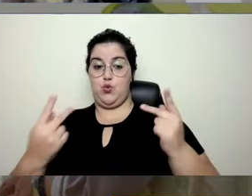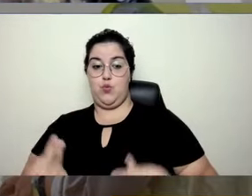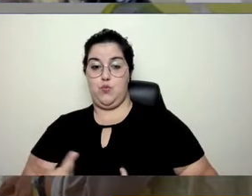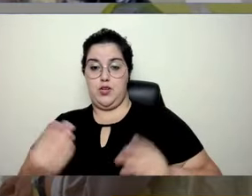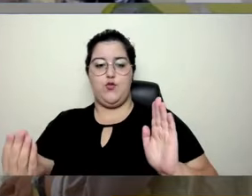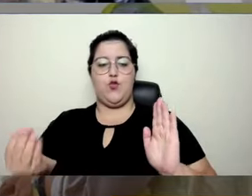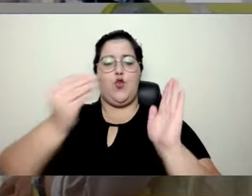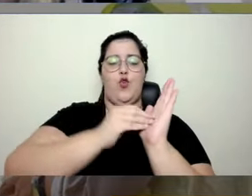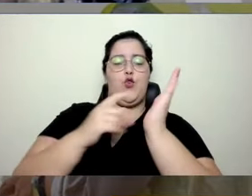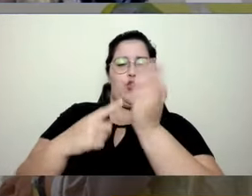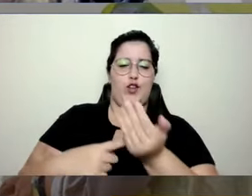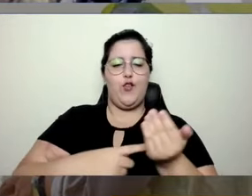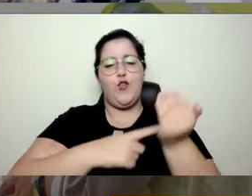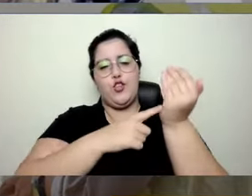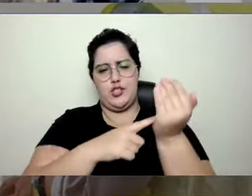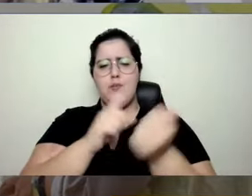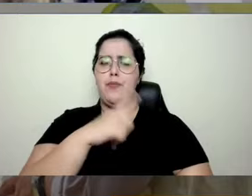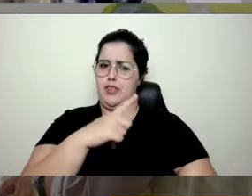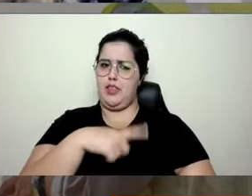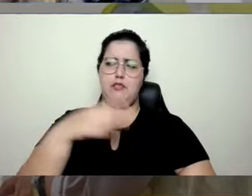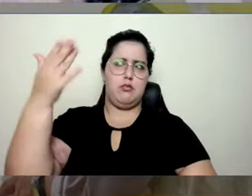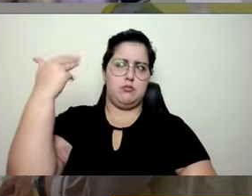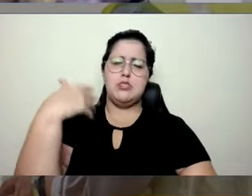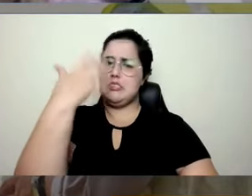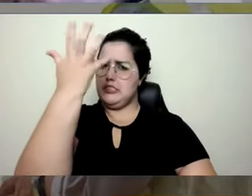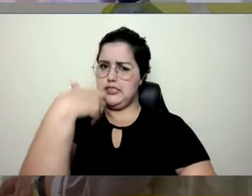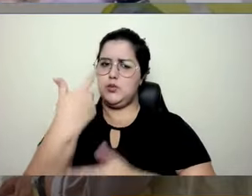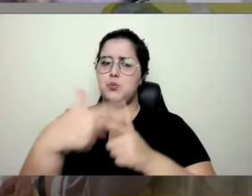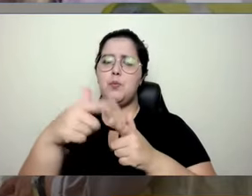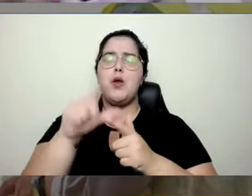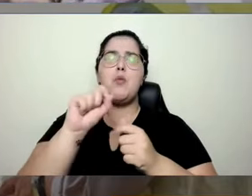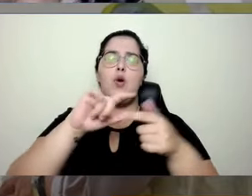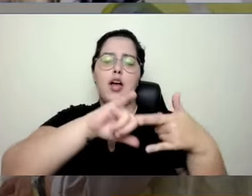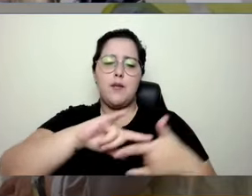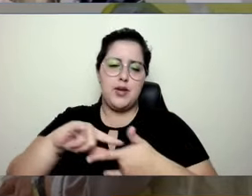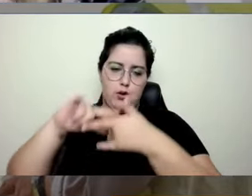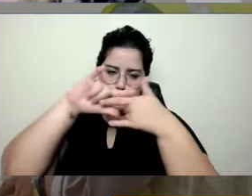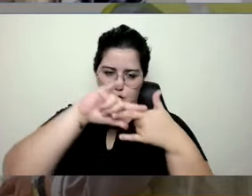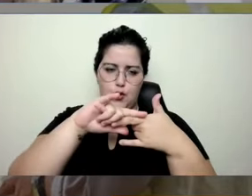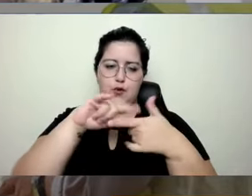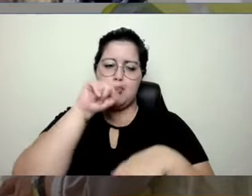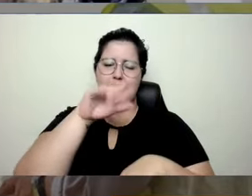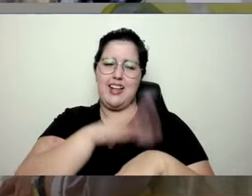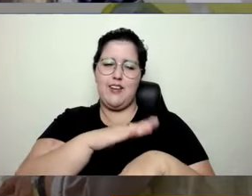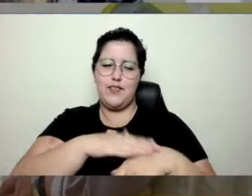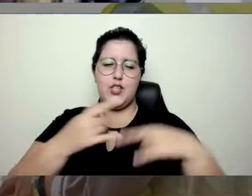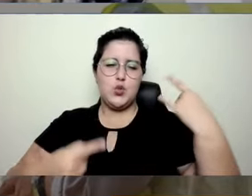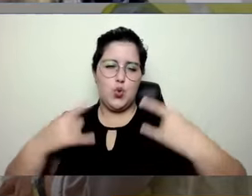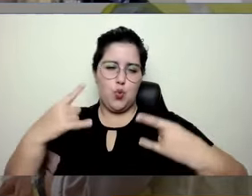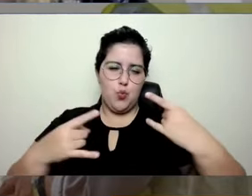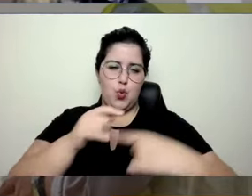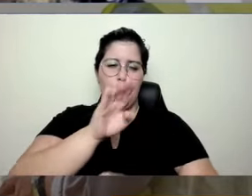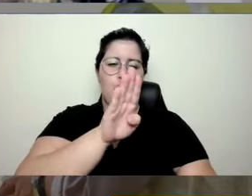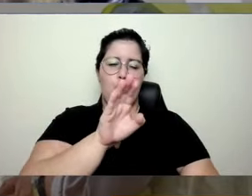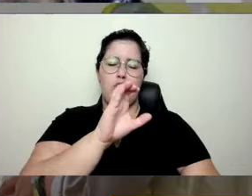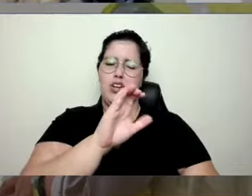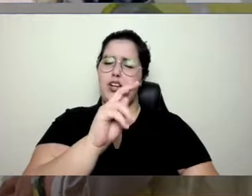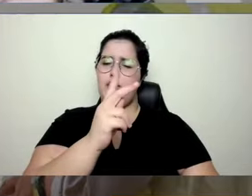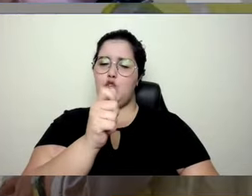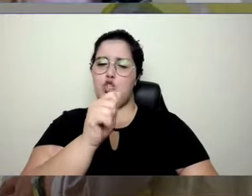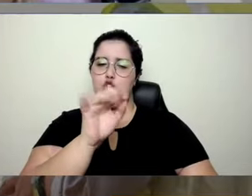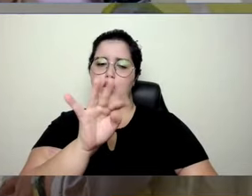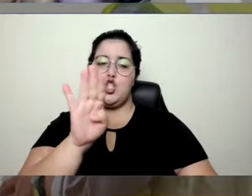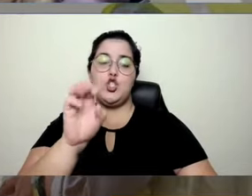A gente teve um caso seríssimo da Microsoft que fez um robô a gente chama de bot chatbot, né?